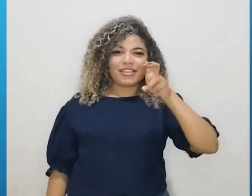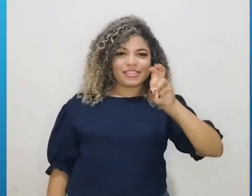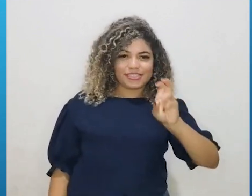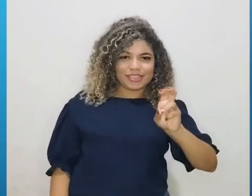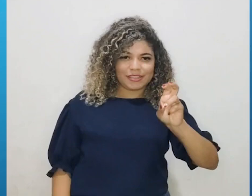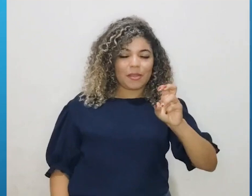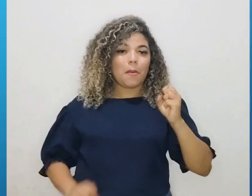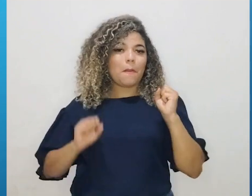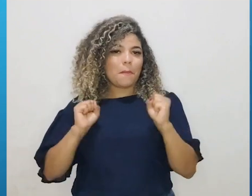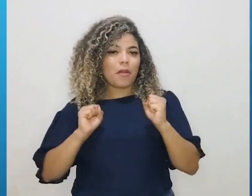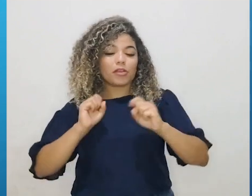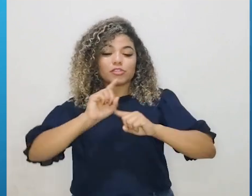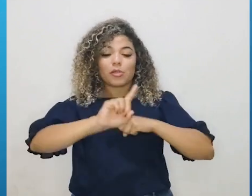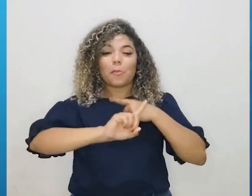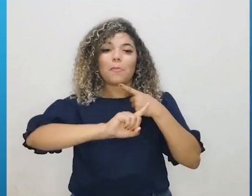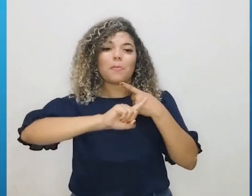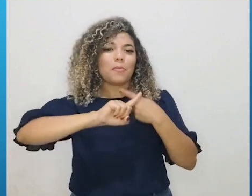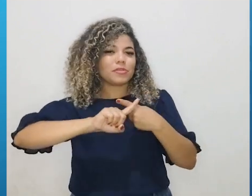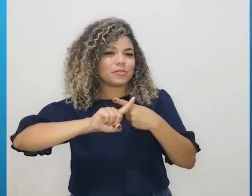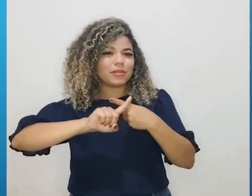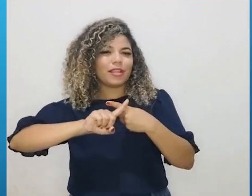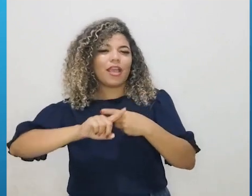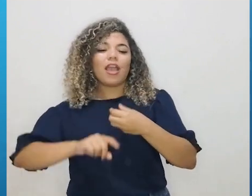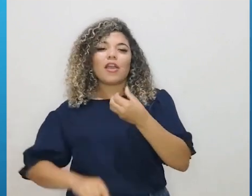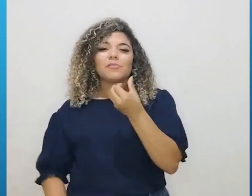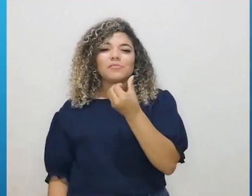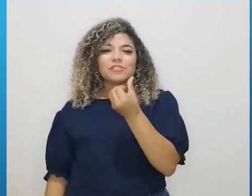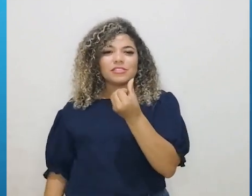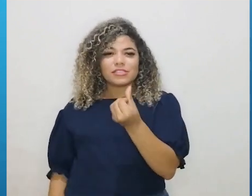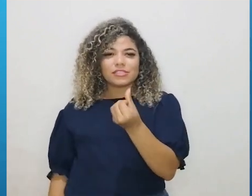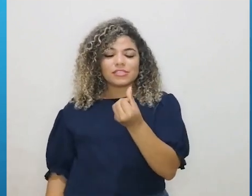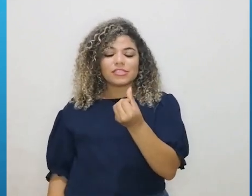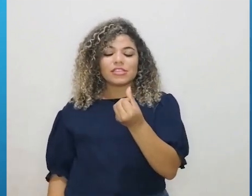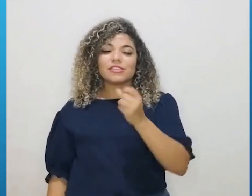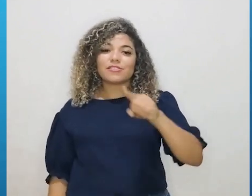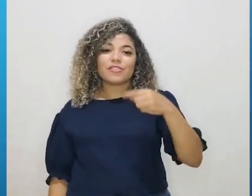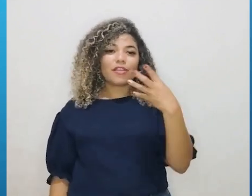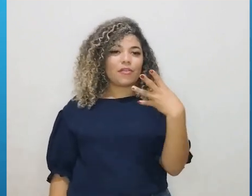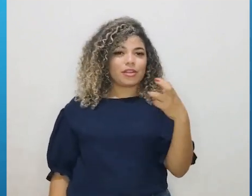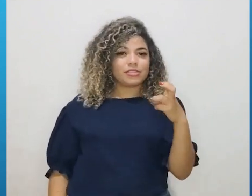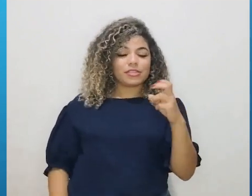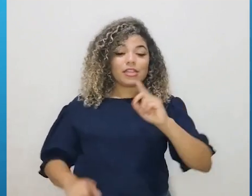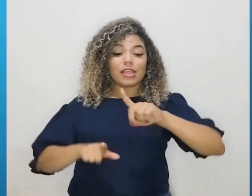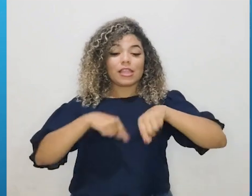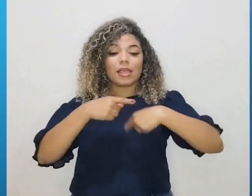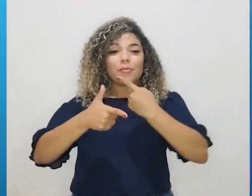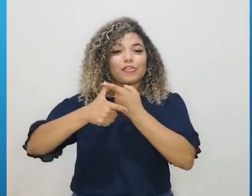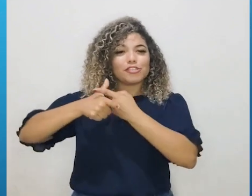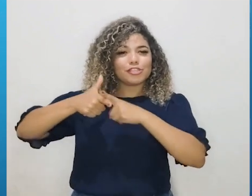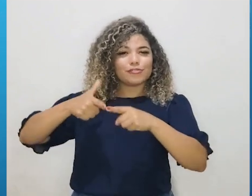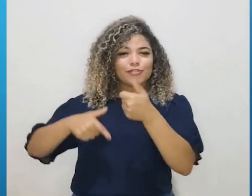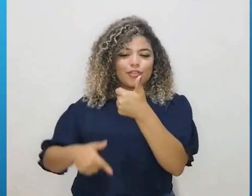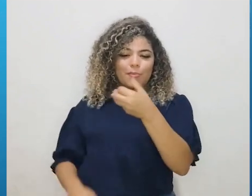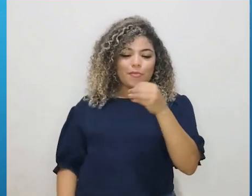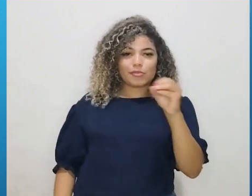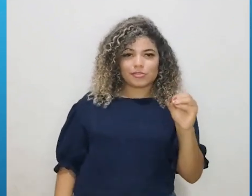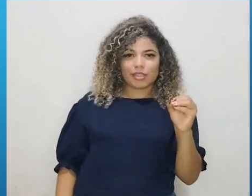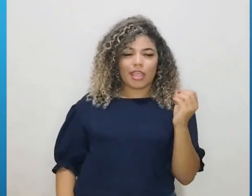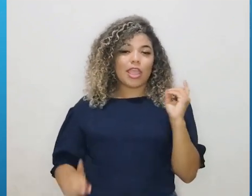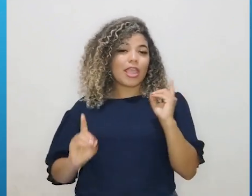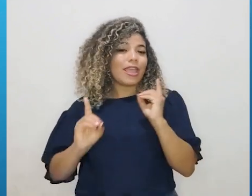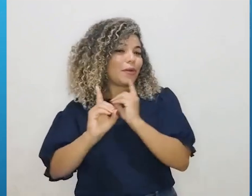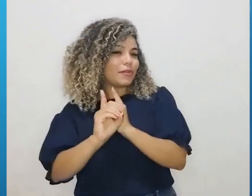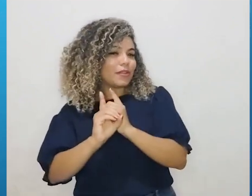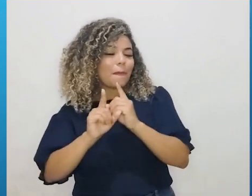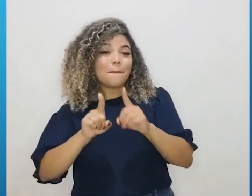A gente pode multiplicar por 6,45 e dividir por 100 e aí a gente tem o número.